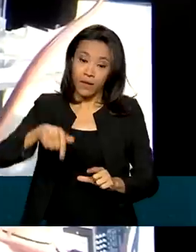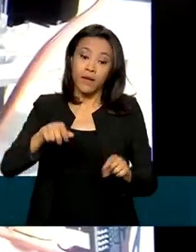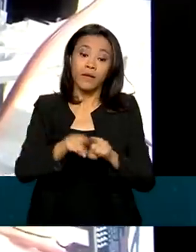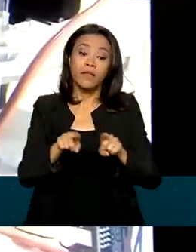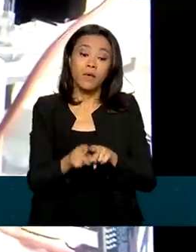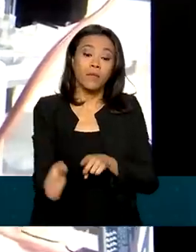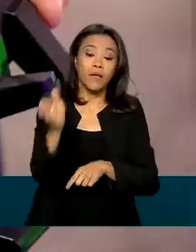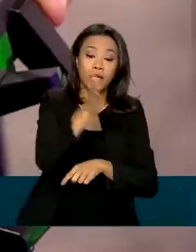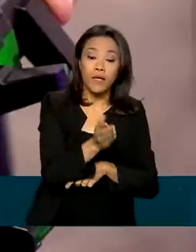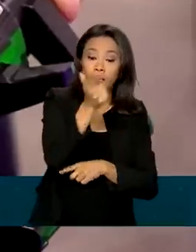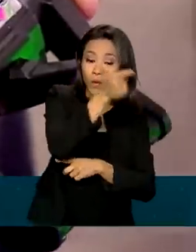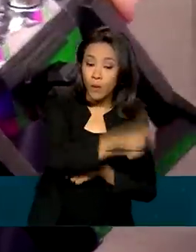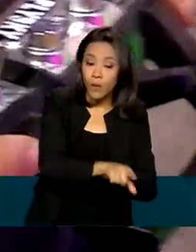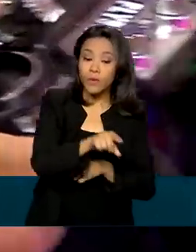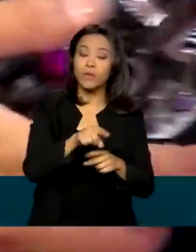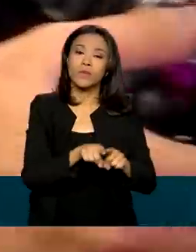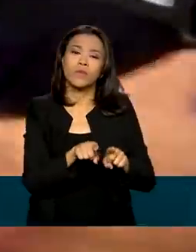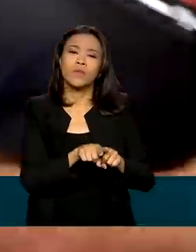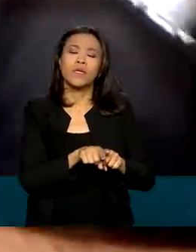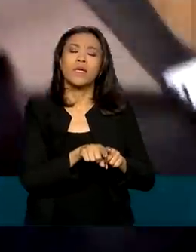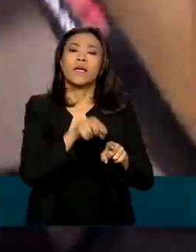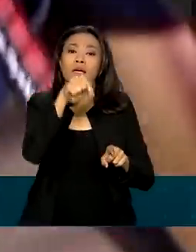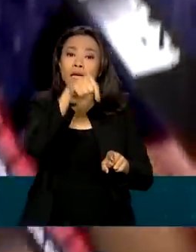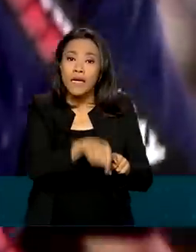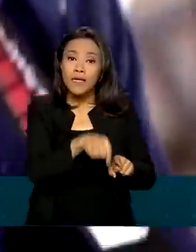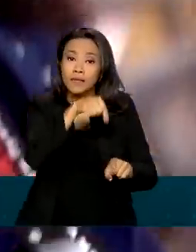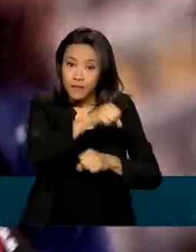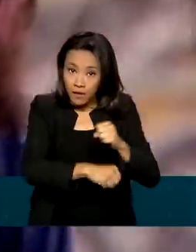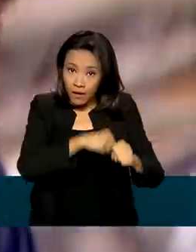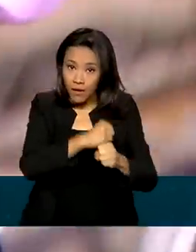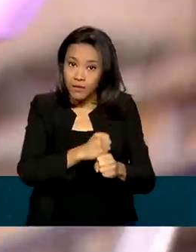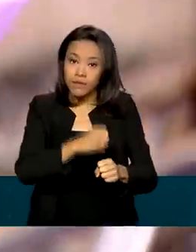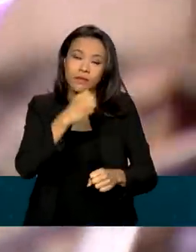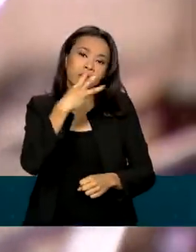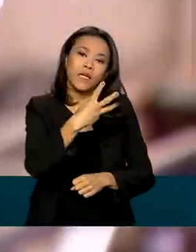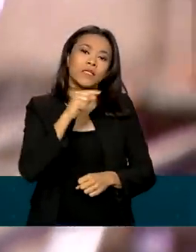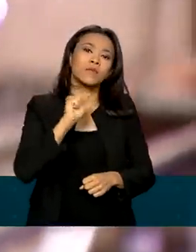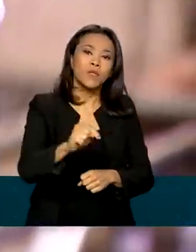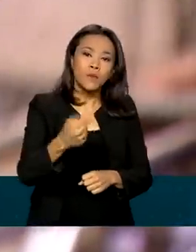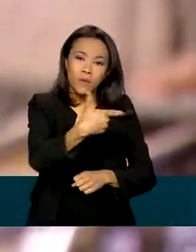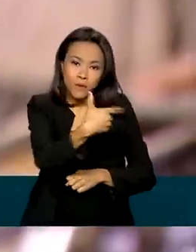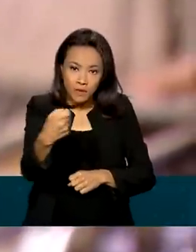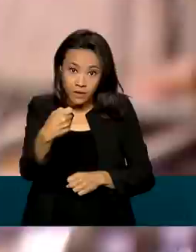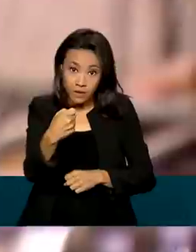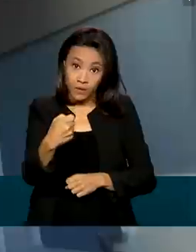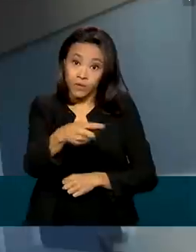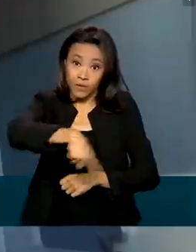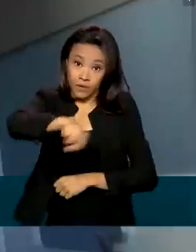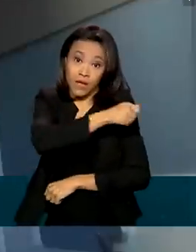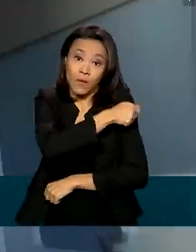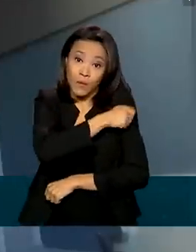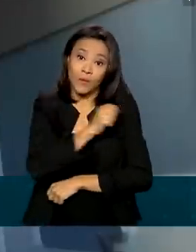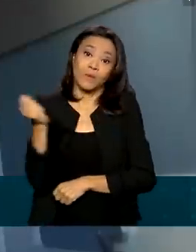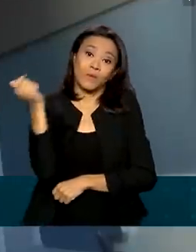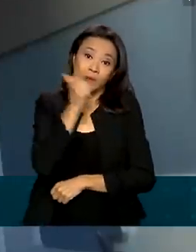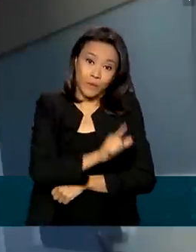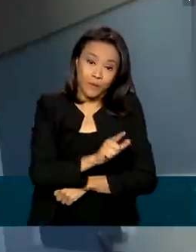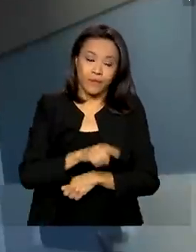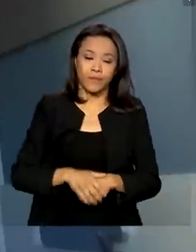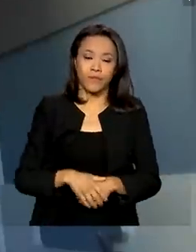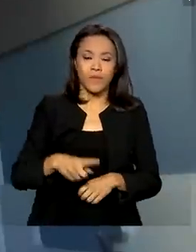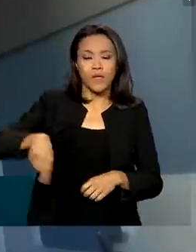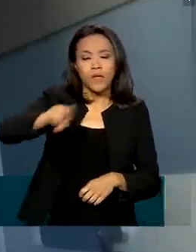Tecnologia e Inovações. Esse ano, 3.200 alunos foram contemplados. A gente sabe que é um número